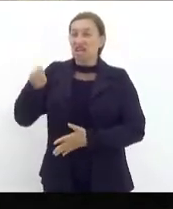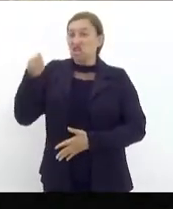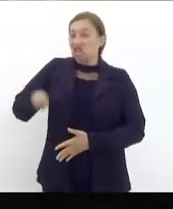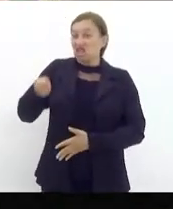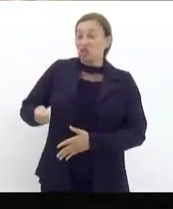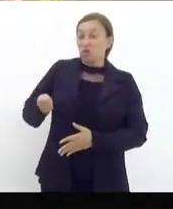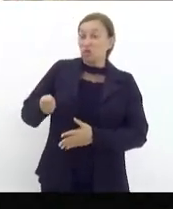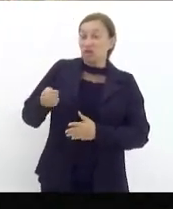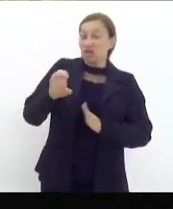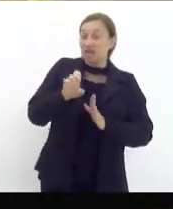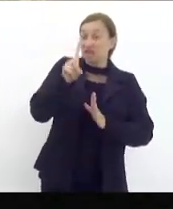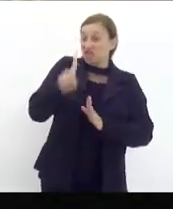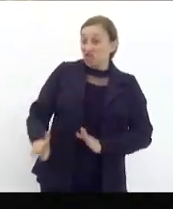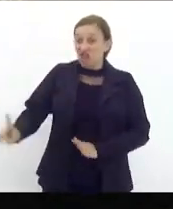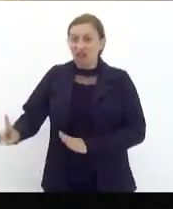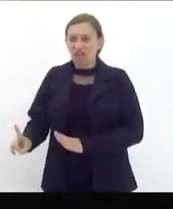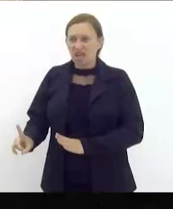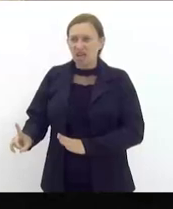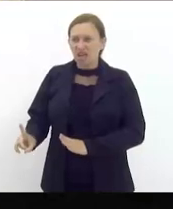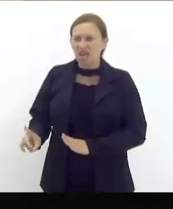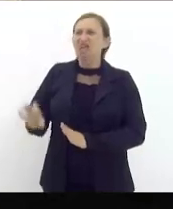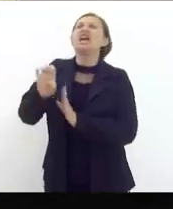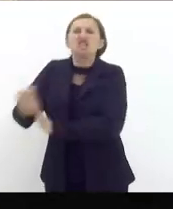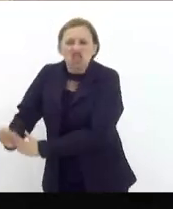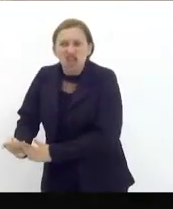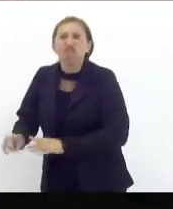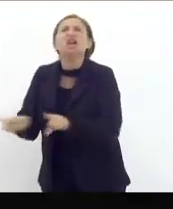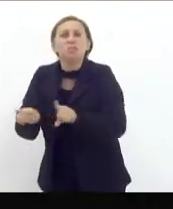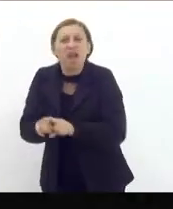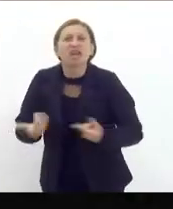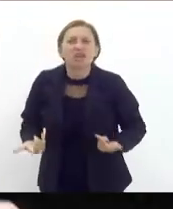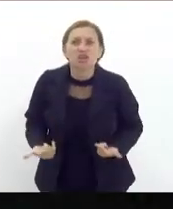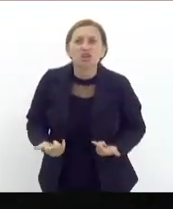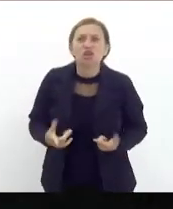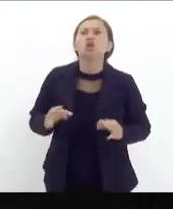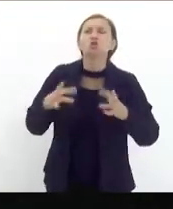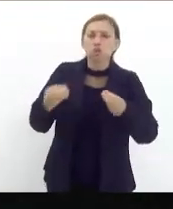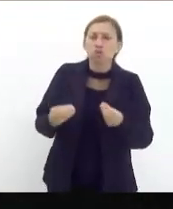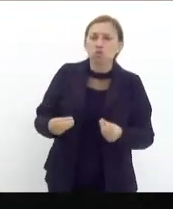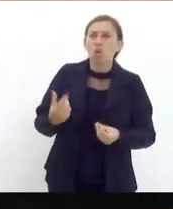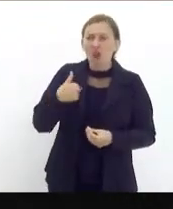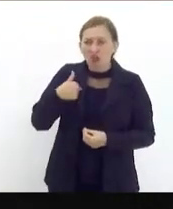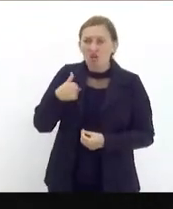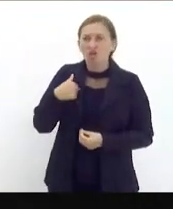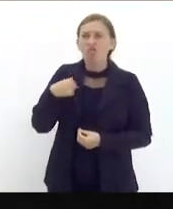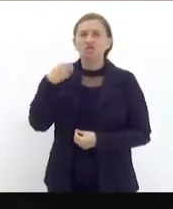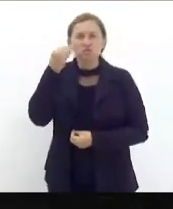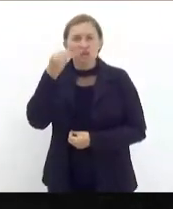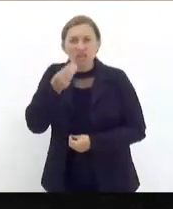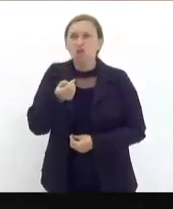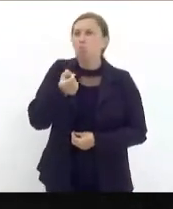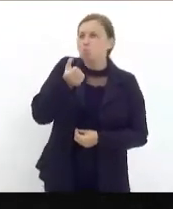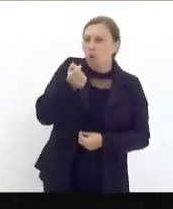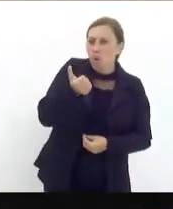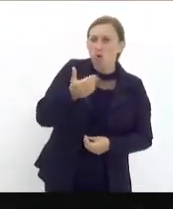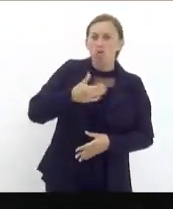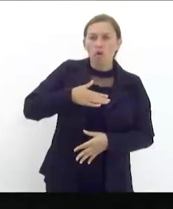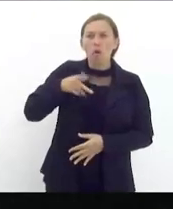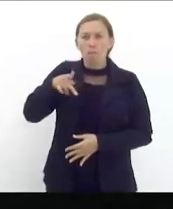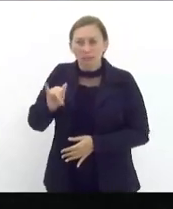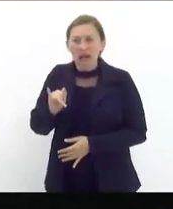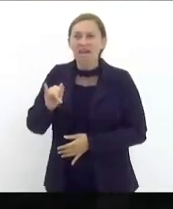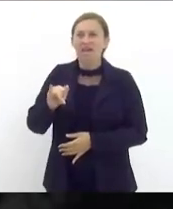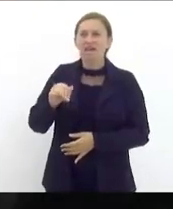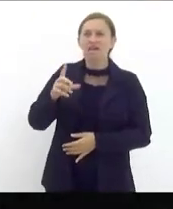e a ditadura da esquerda ninguém fala é tudo ditadura eu consegui conviver um pouco com meu pai com o Luiz Paulo